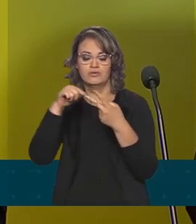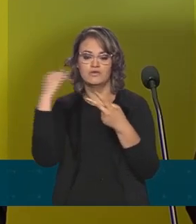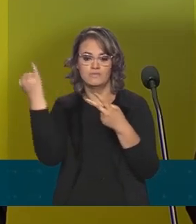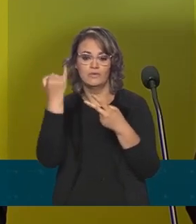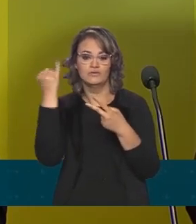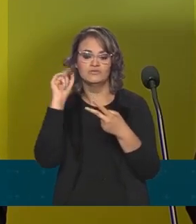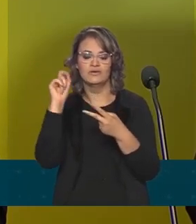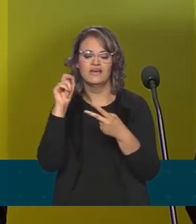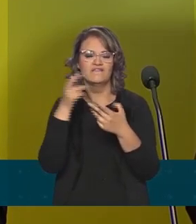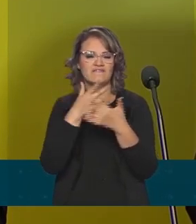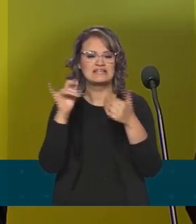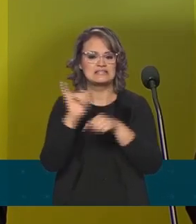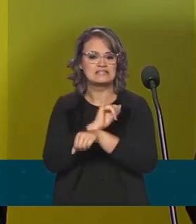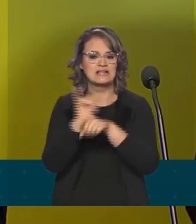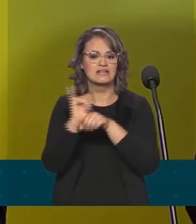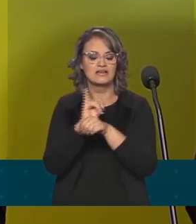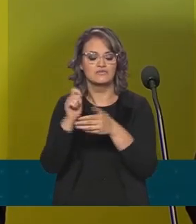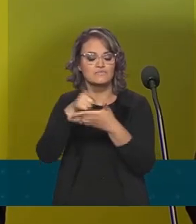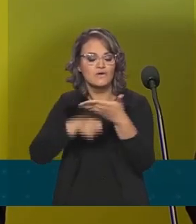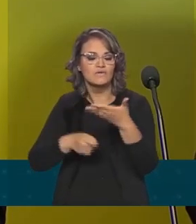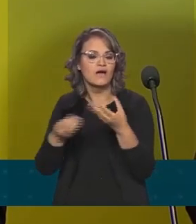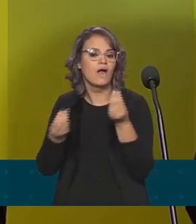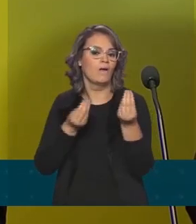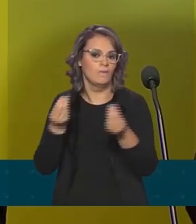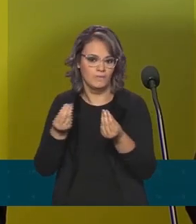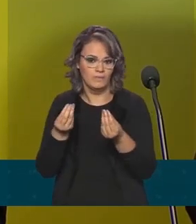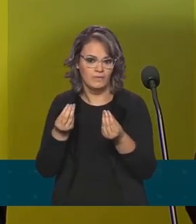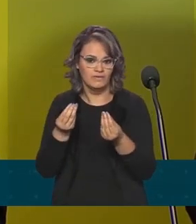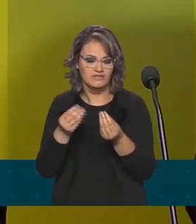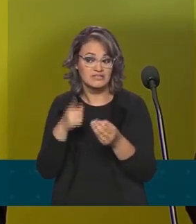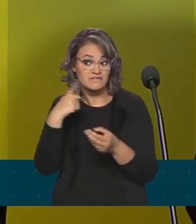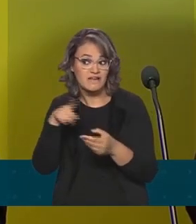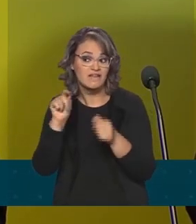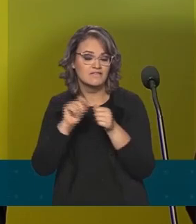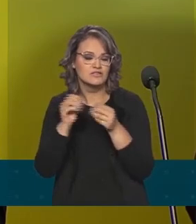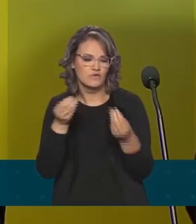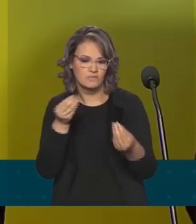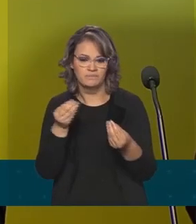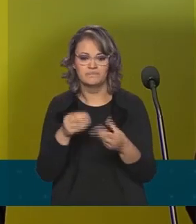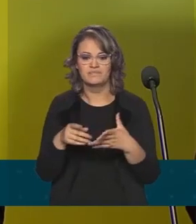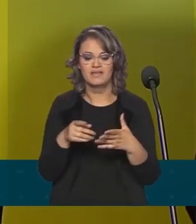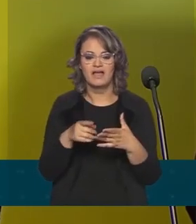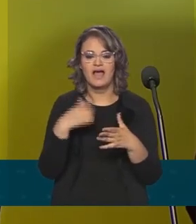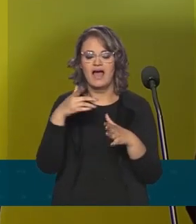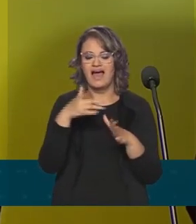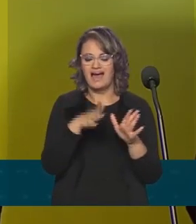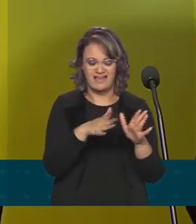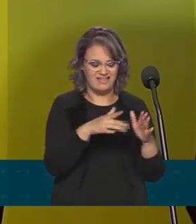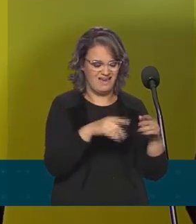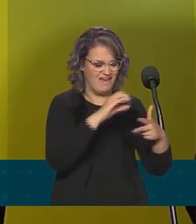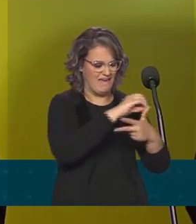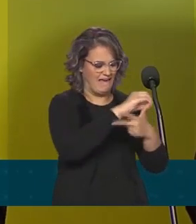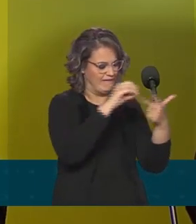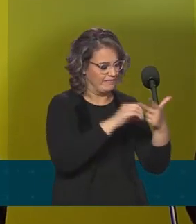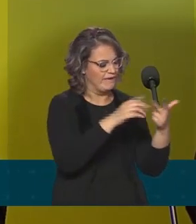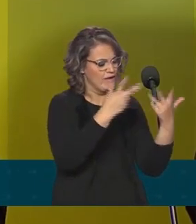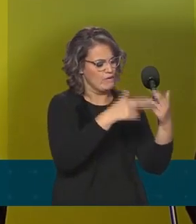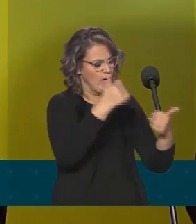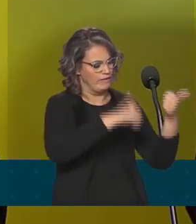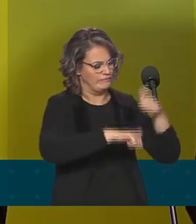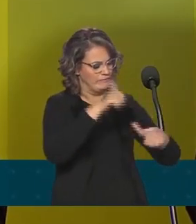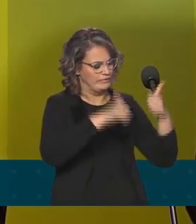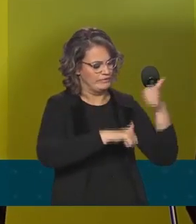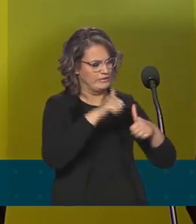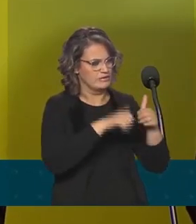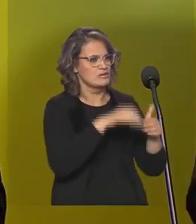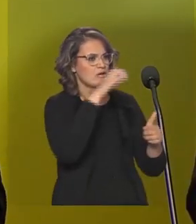questão da logística de aplicação. Com as provas digitais, a gente quer sair do paradigma do Enem ser uma avaliação em